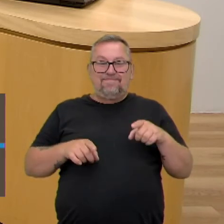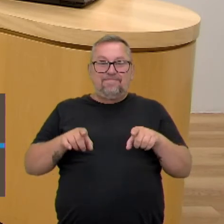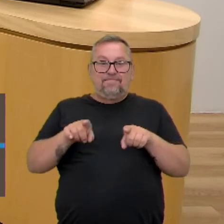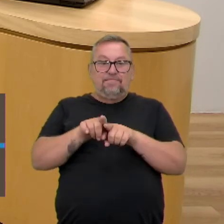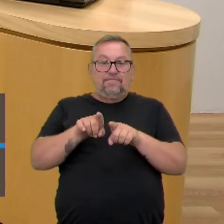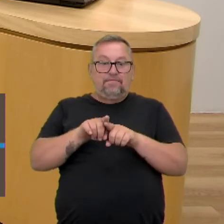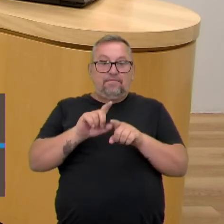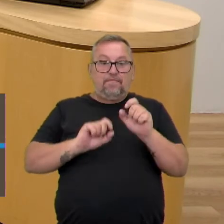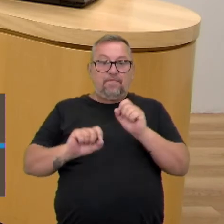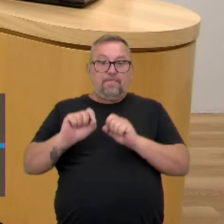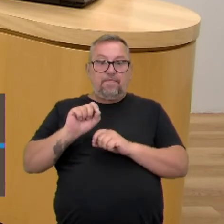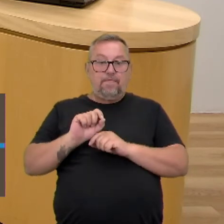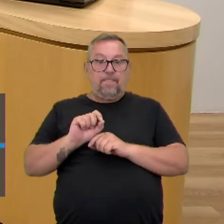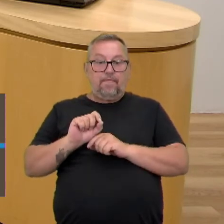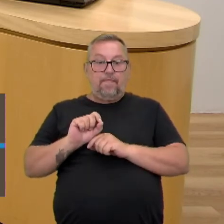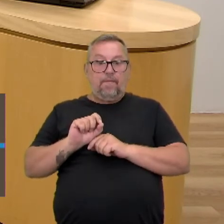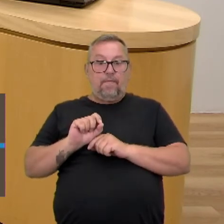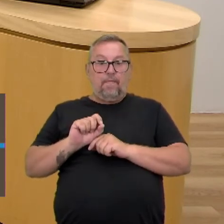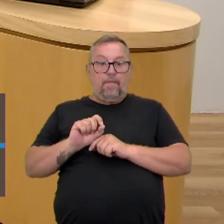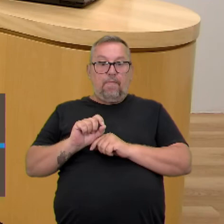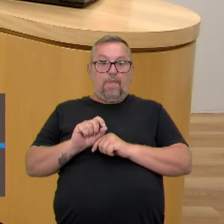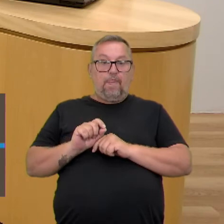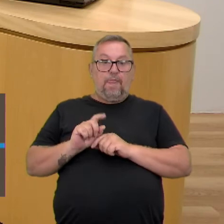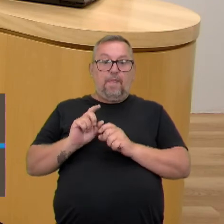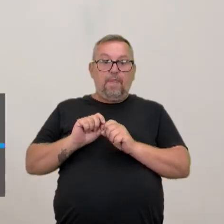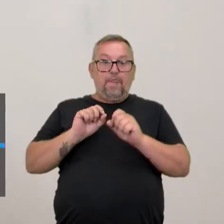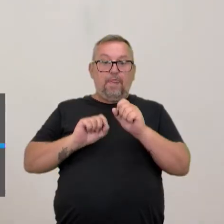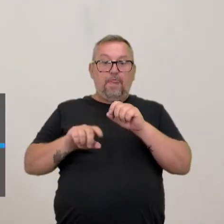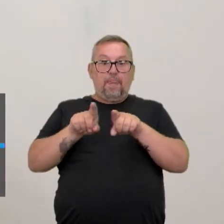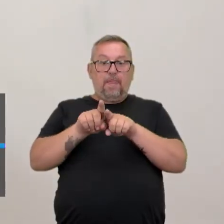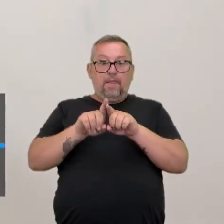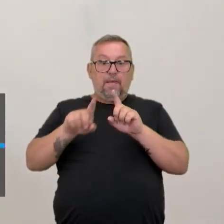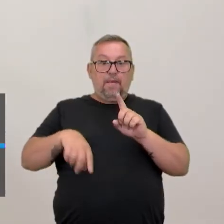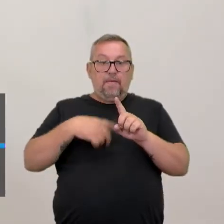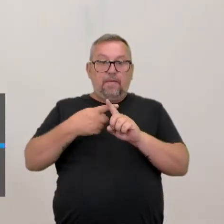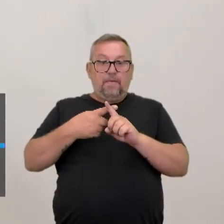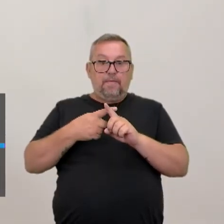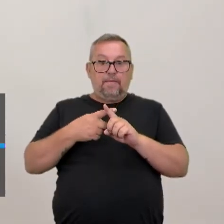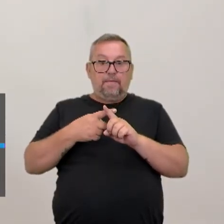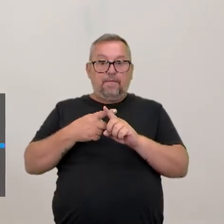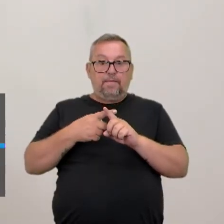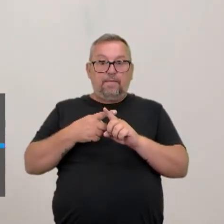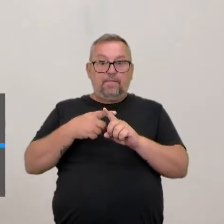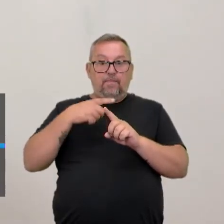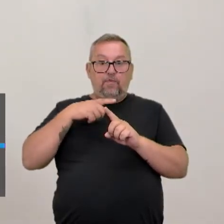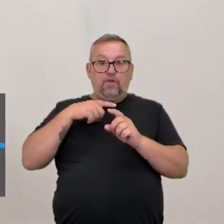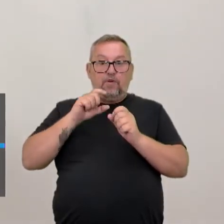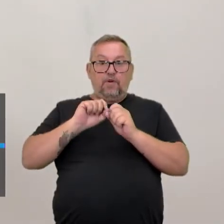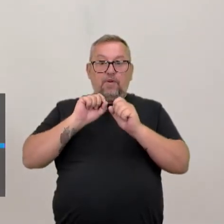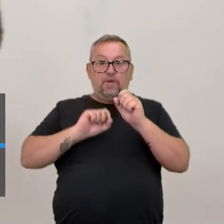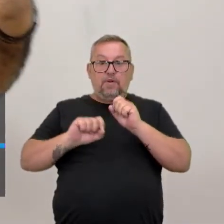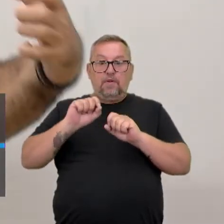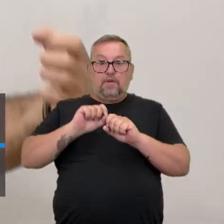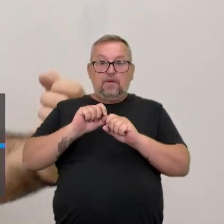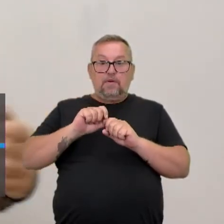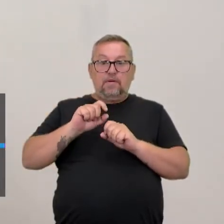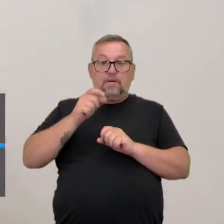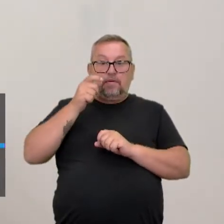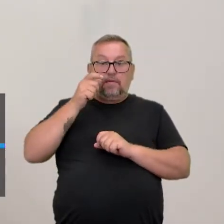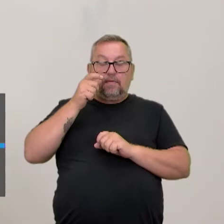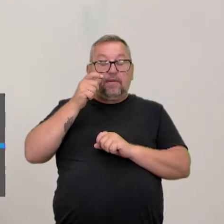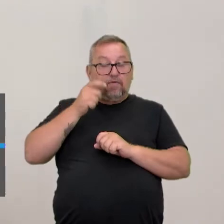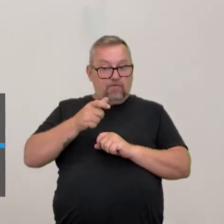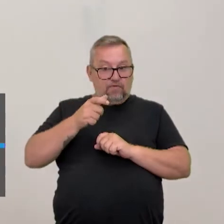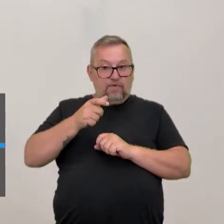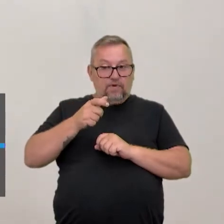acaba retroalimentando ainda mais esse aspecto desintegrador que a